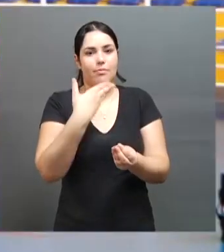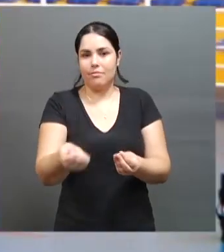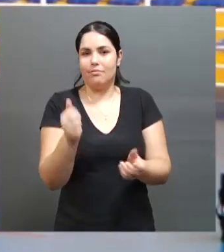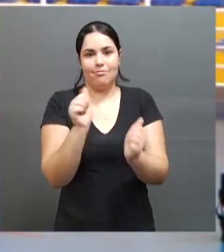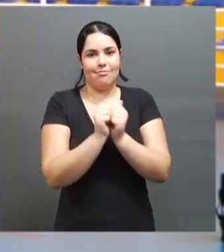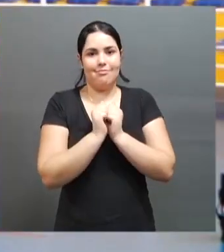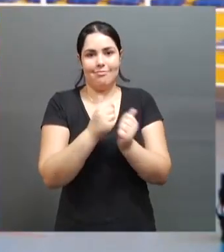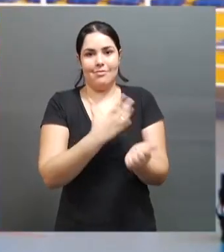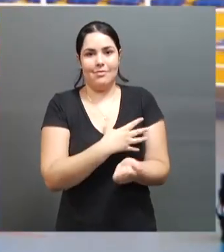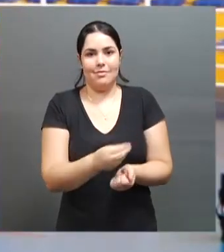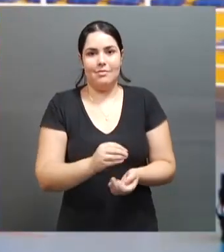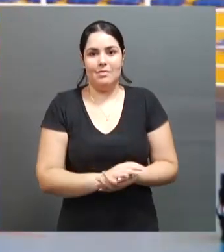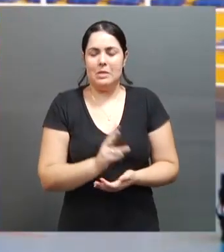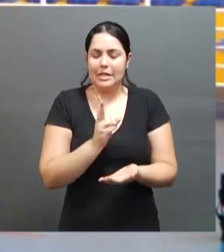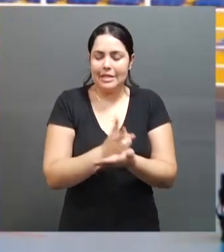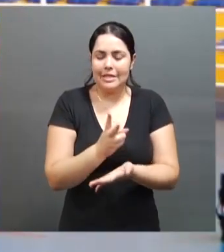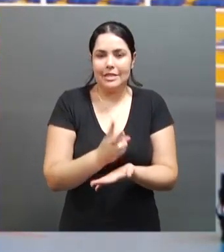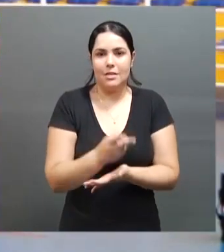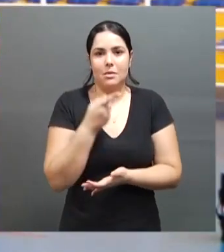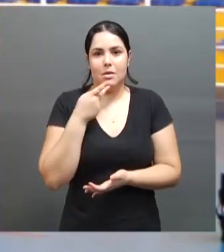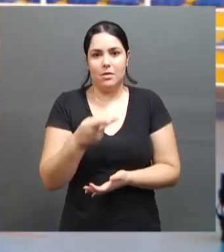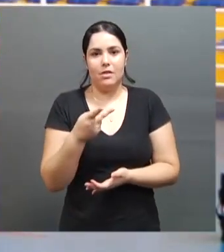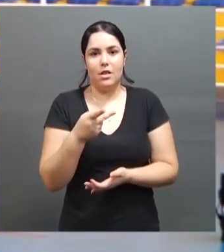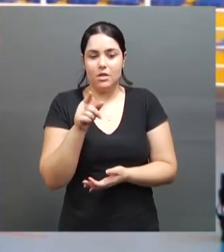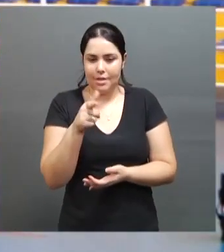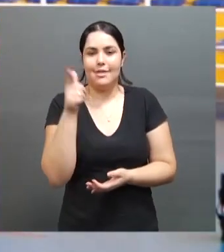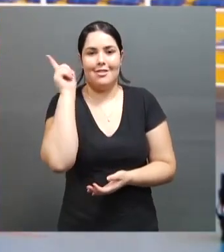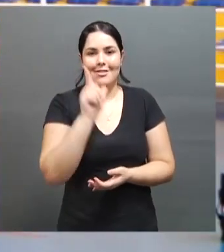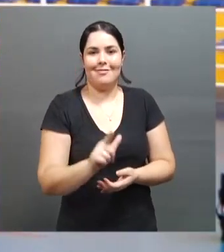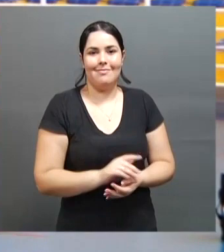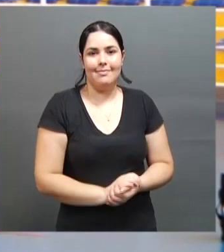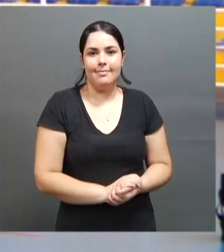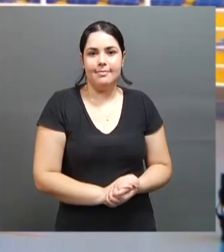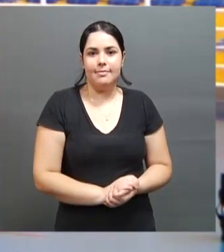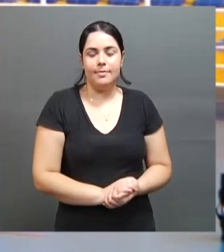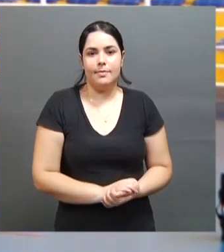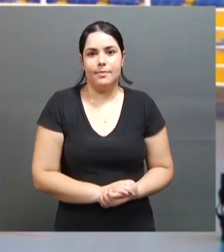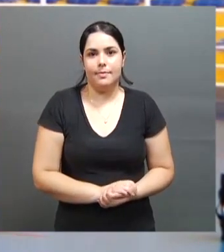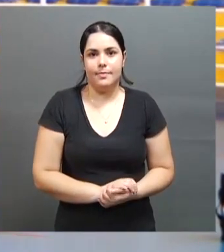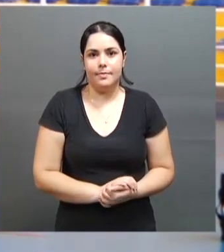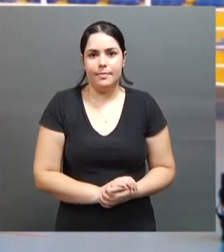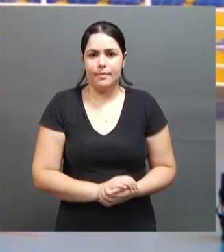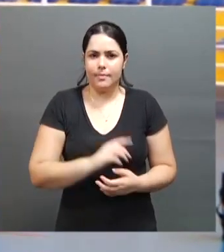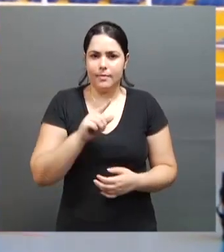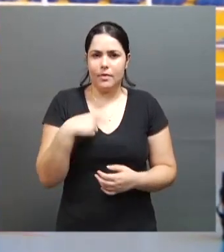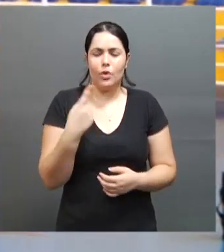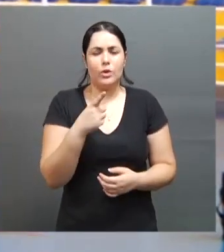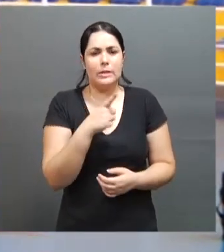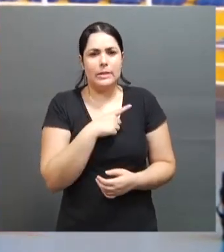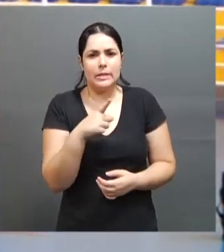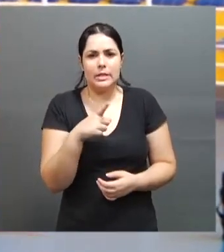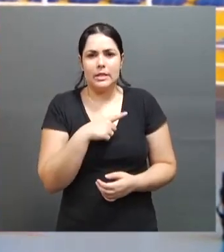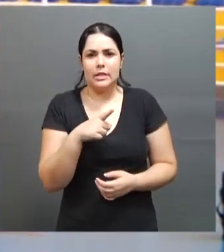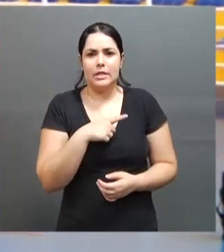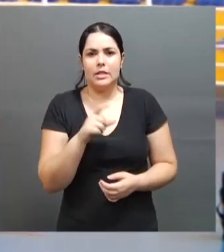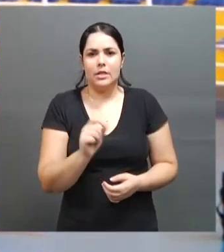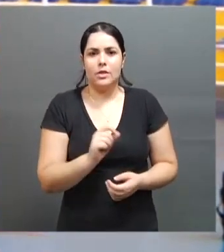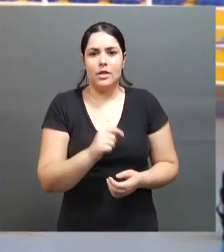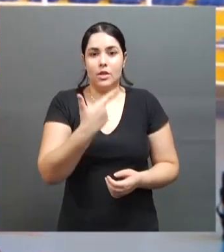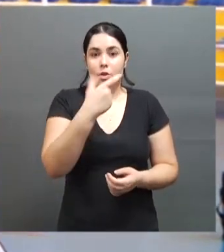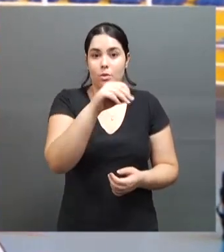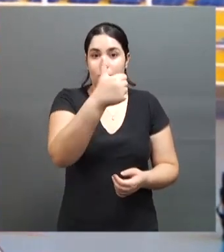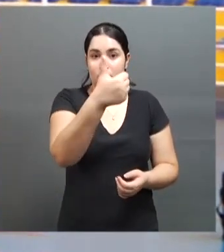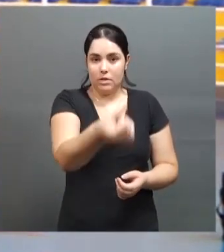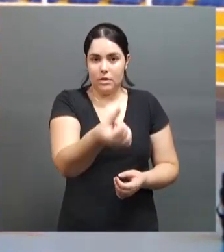Eu sempre falo para ele, olha, não é toda vez que você vai ganhar. Vai ter um momento certo. Nós tivemos com o pé na Paralímpia em 2016.